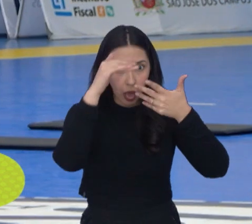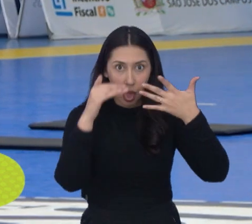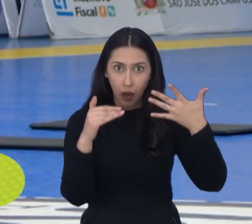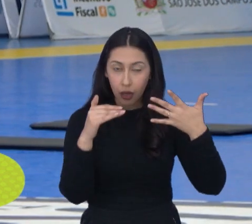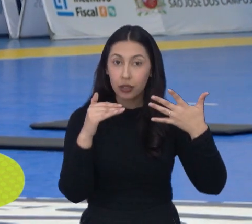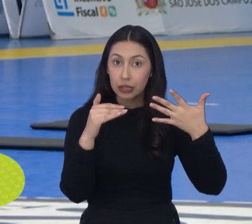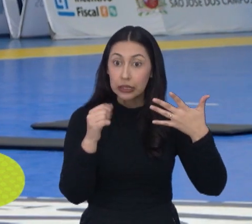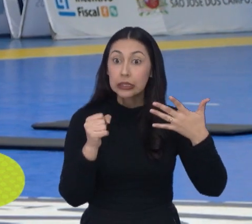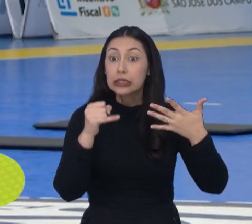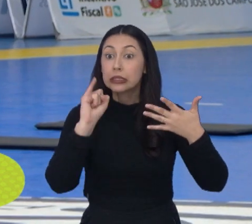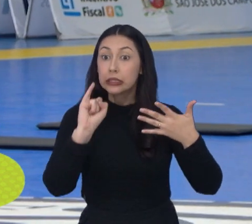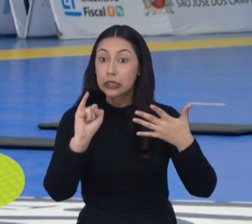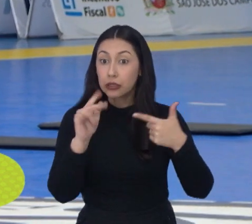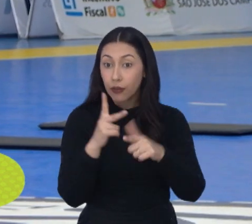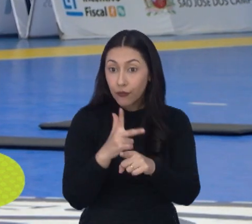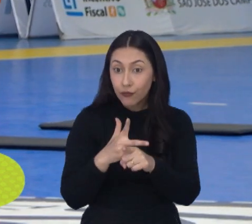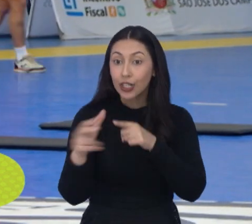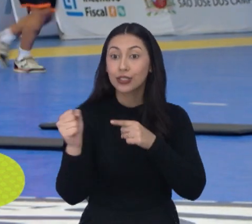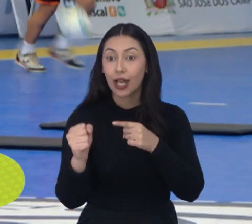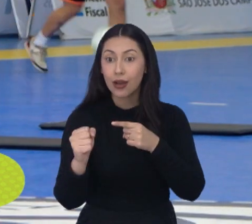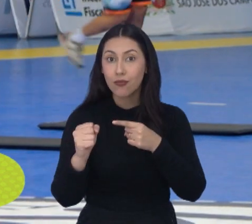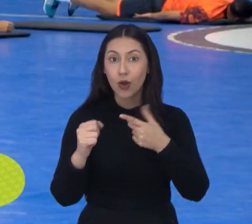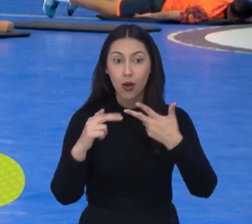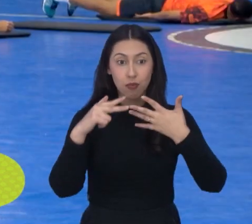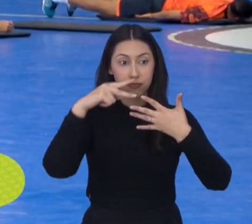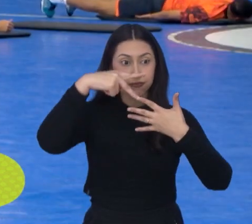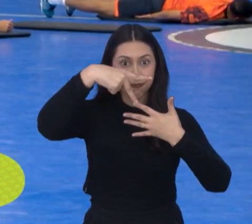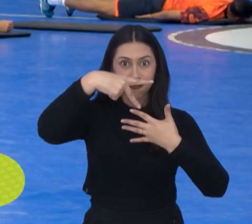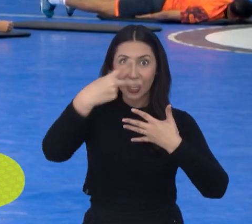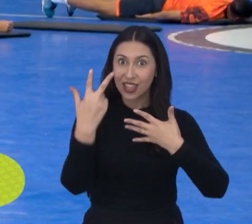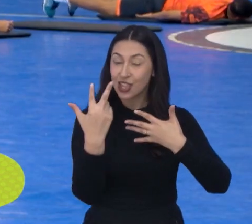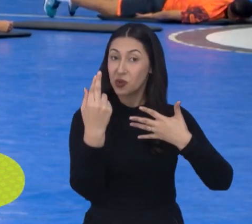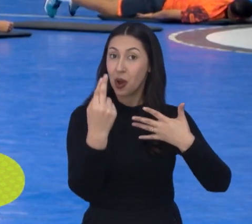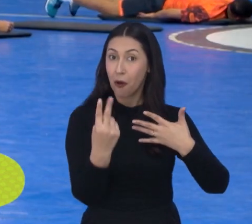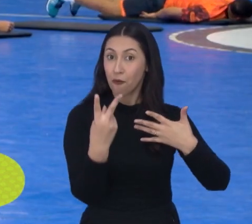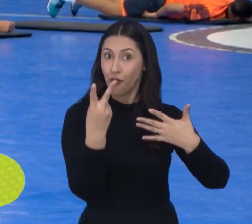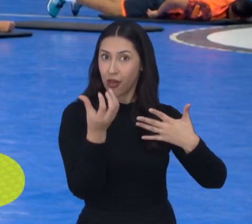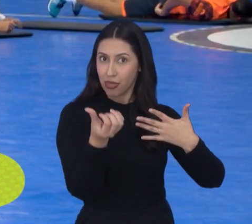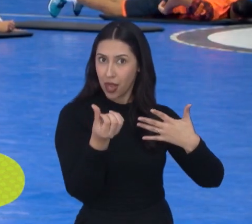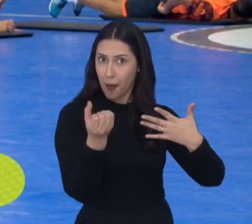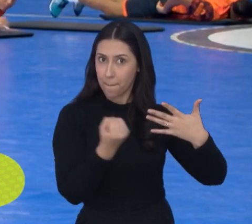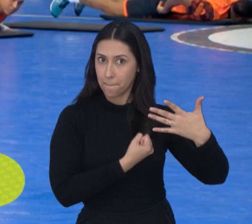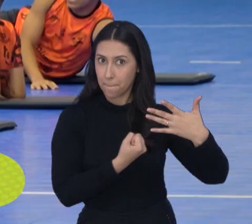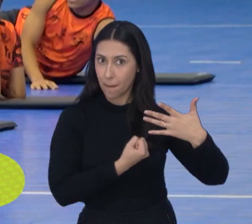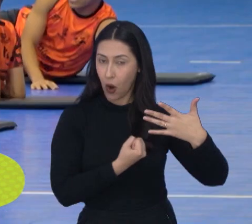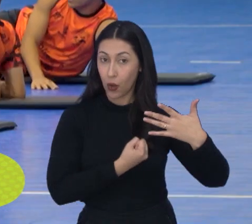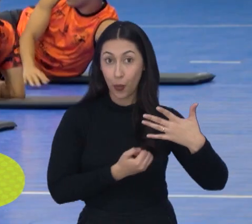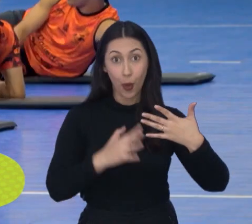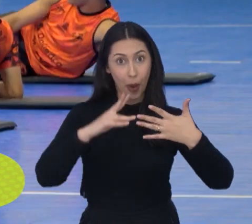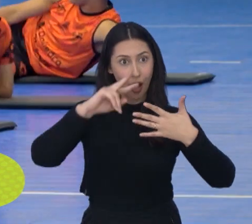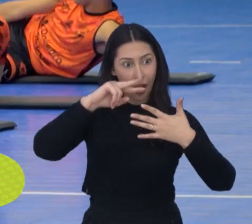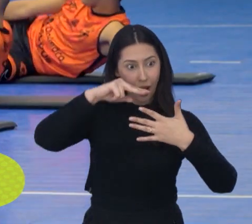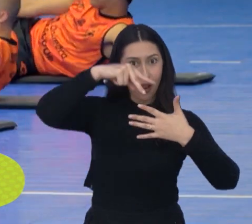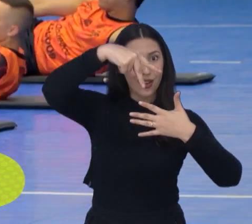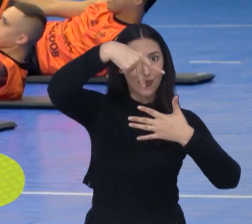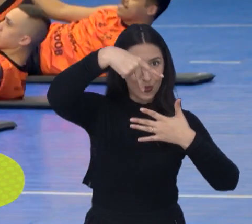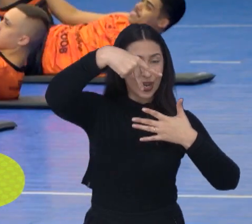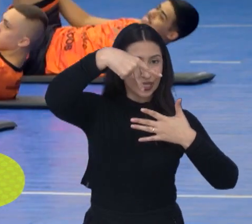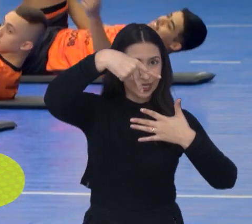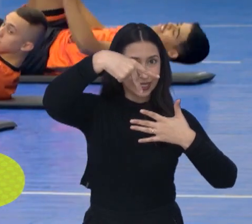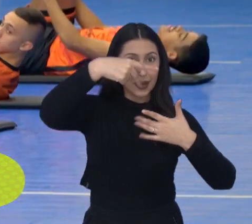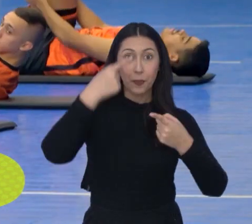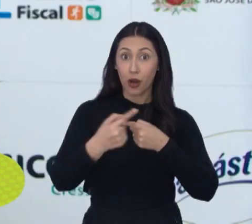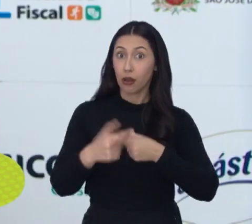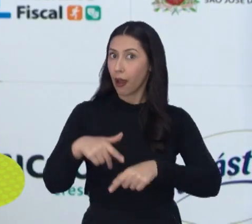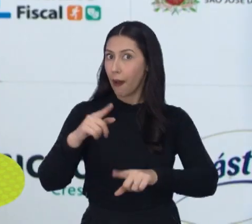Caso vença, o time joseense se iguala em 26 pontos com os paranaenses, mas fica à frente na tabela pelo saldo de